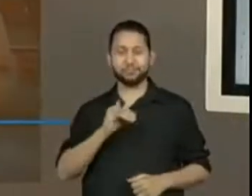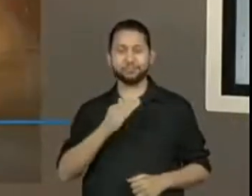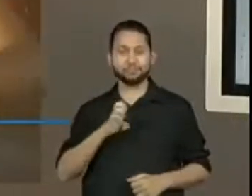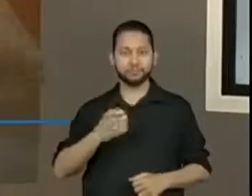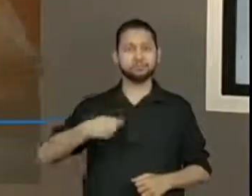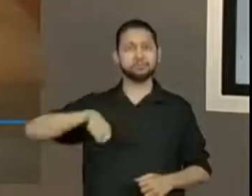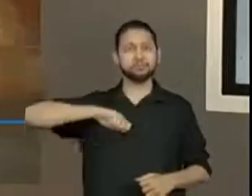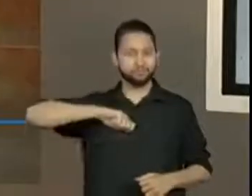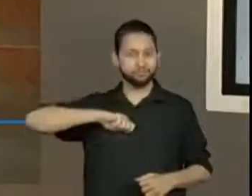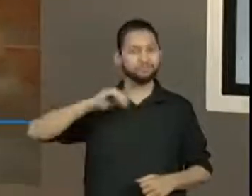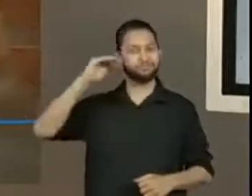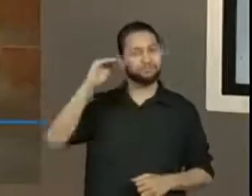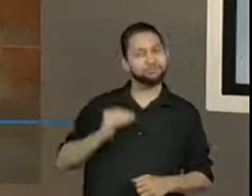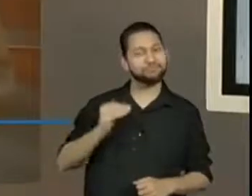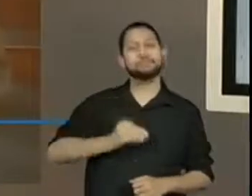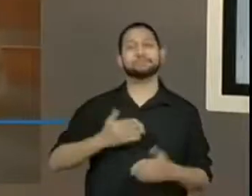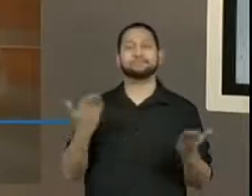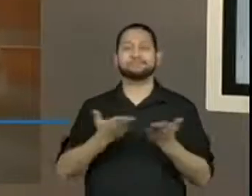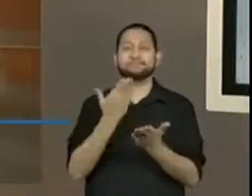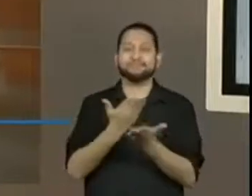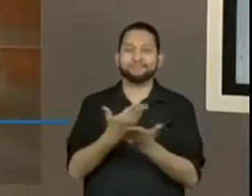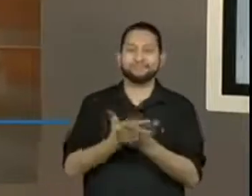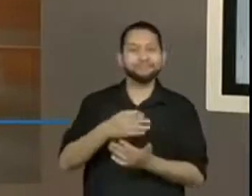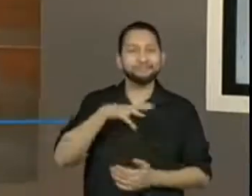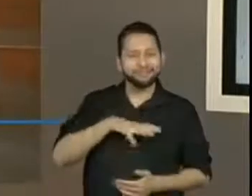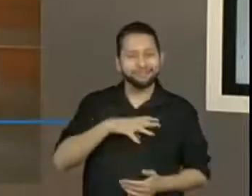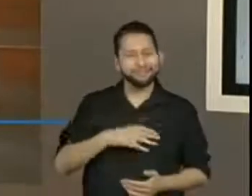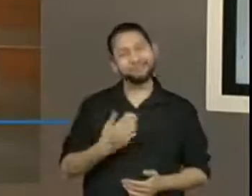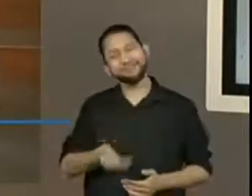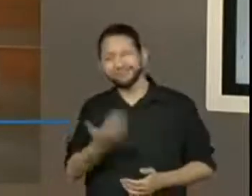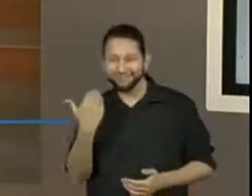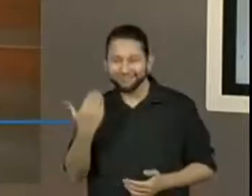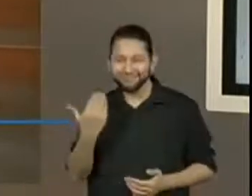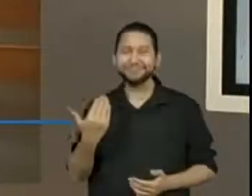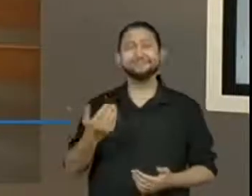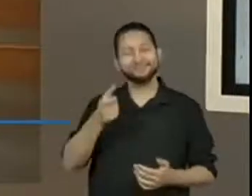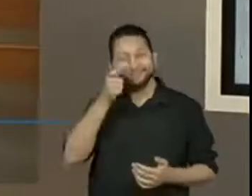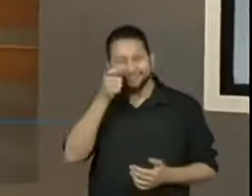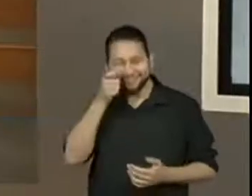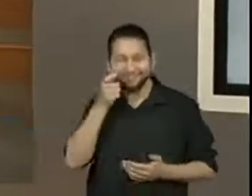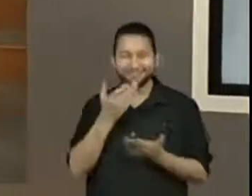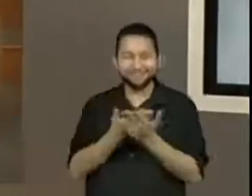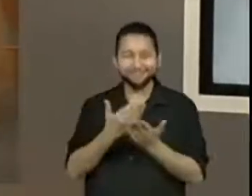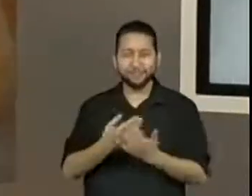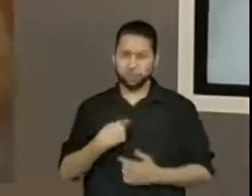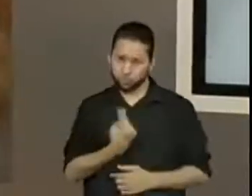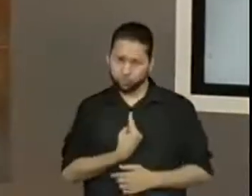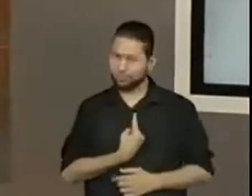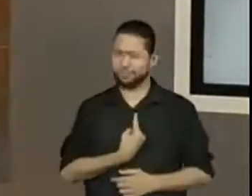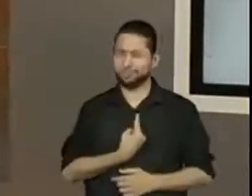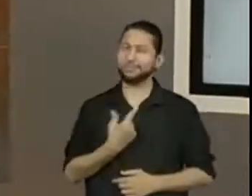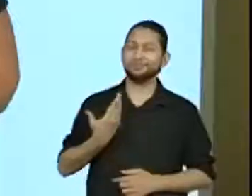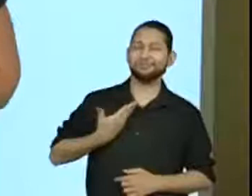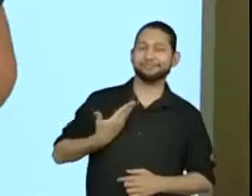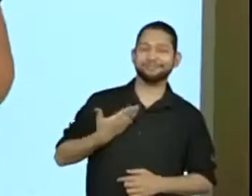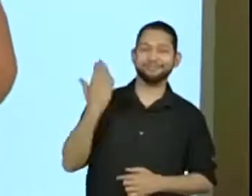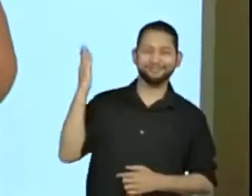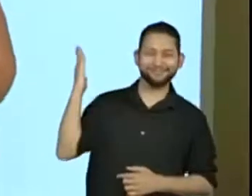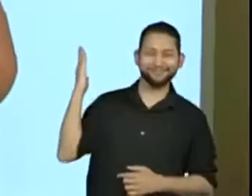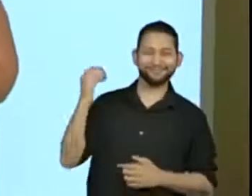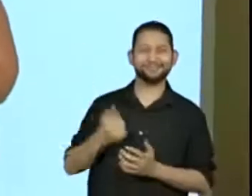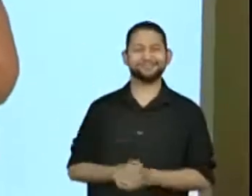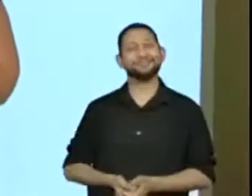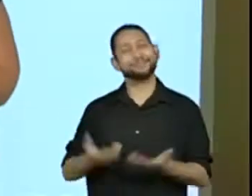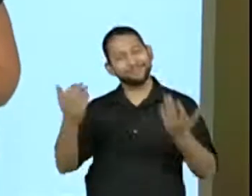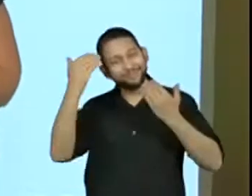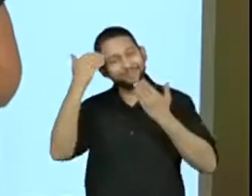portuguesa. Estão todos convidados a interagir aqui com a gente. E é claro, hoje eu não estou sozinha, estou super bem acompanhada. Muito